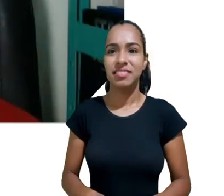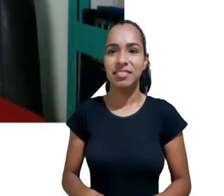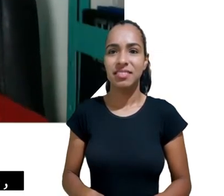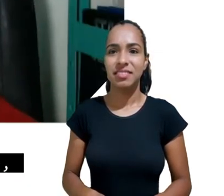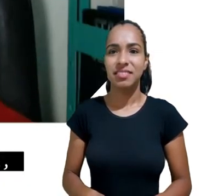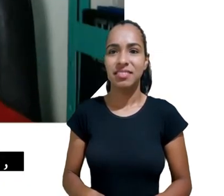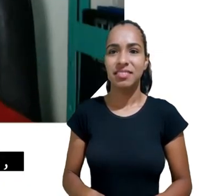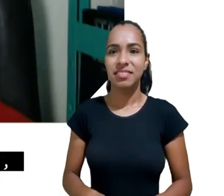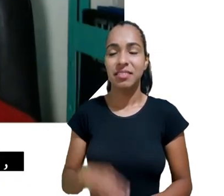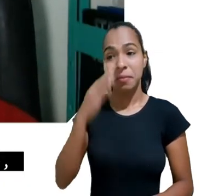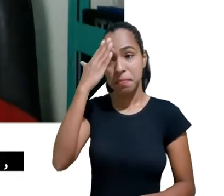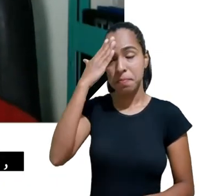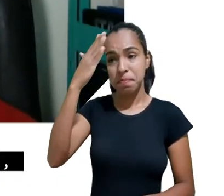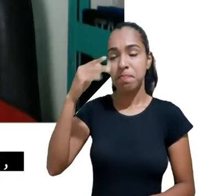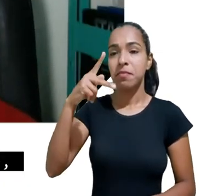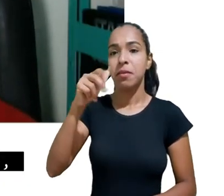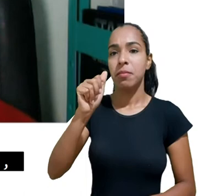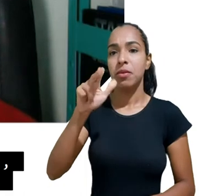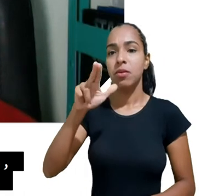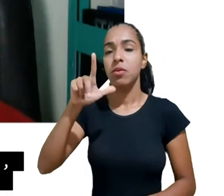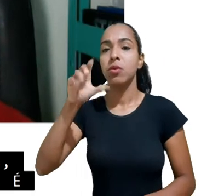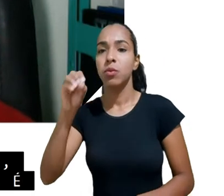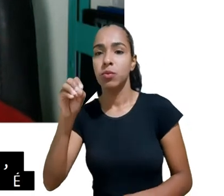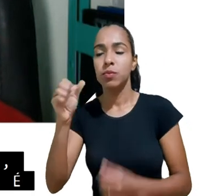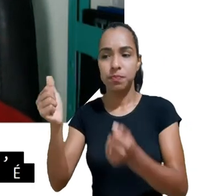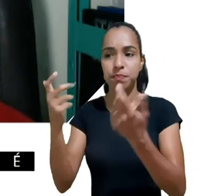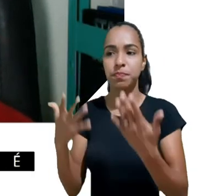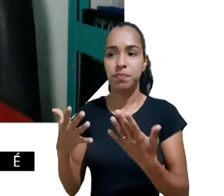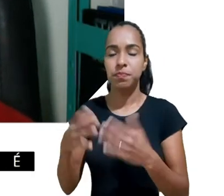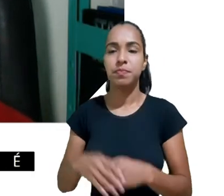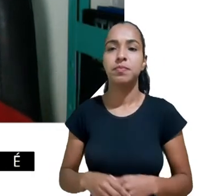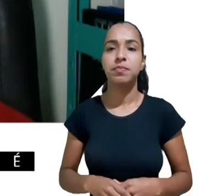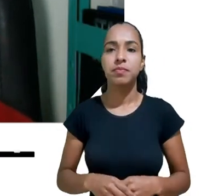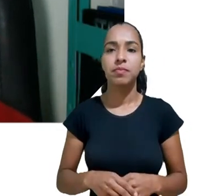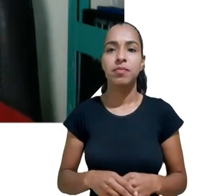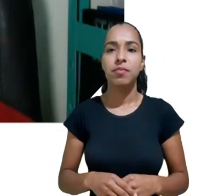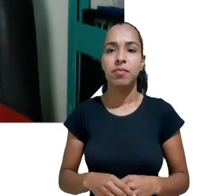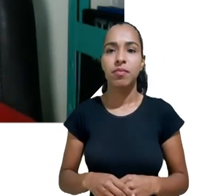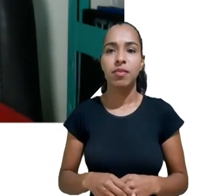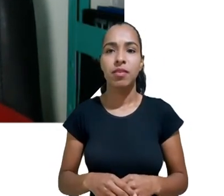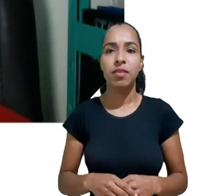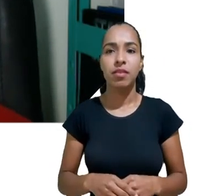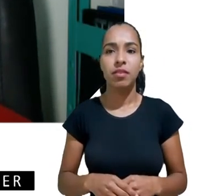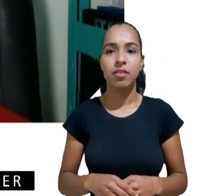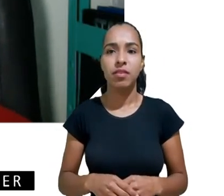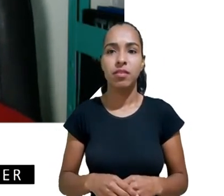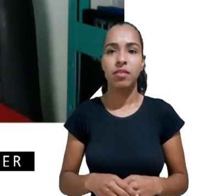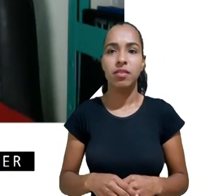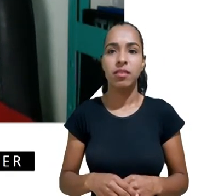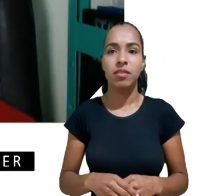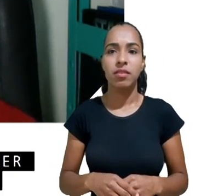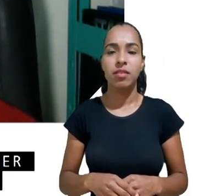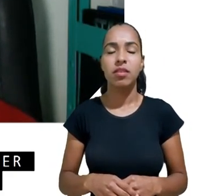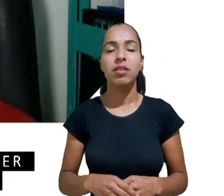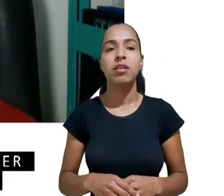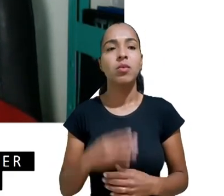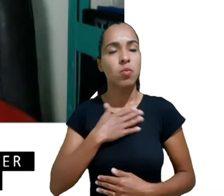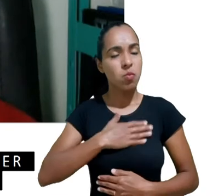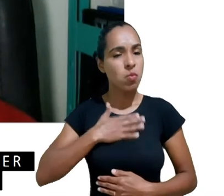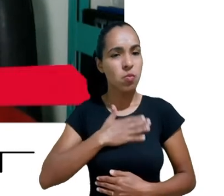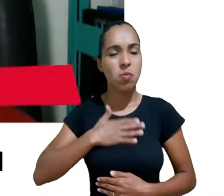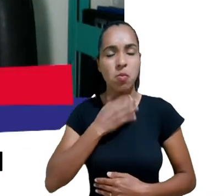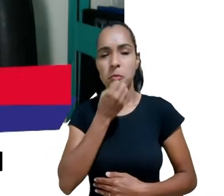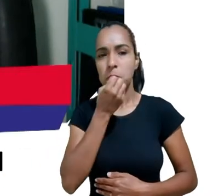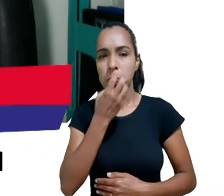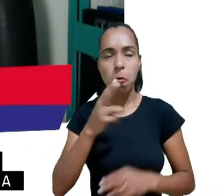oportunidade de mais uma vez colaborar com essa campanha e com essa temática que é sempre tão